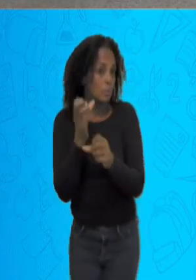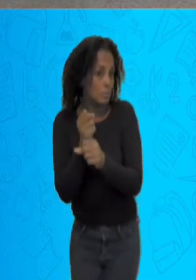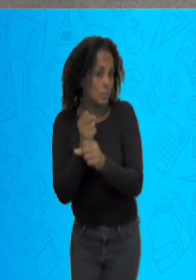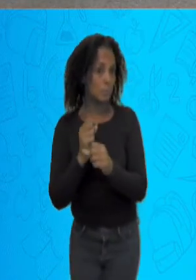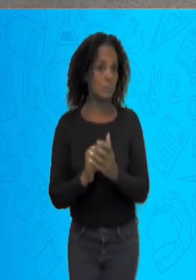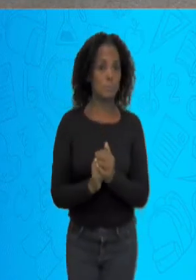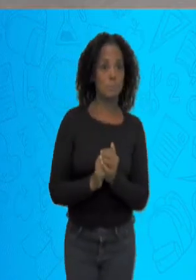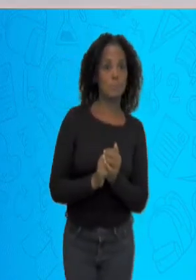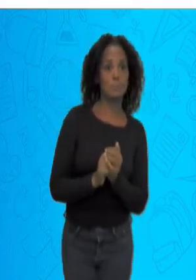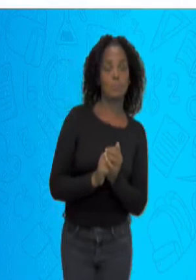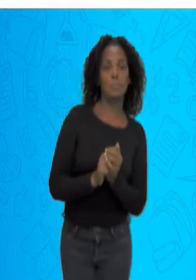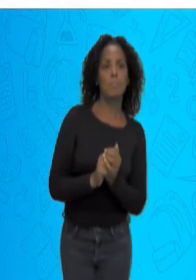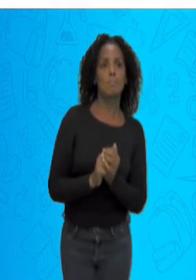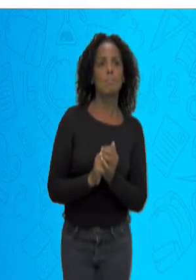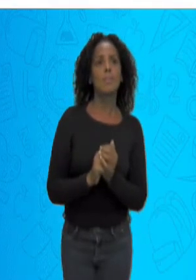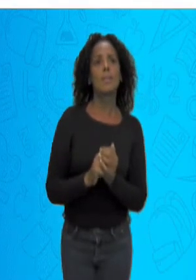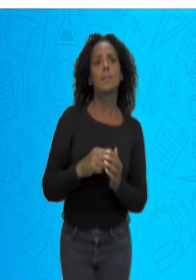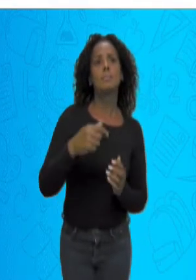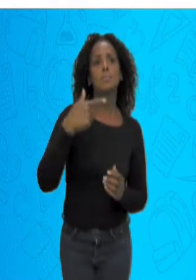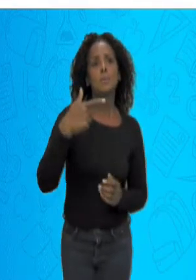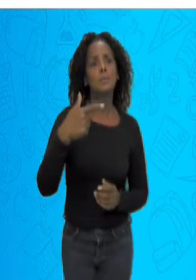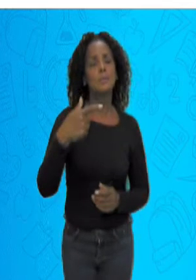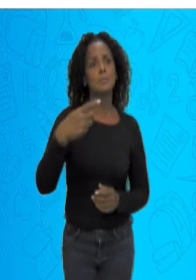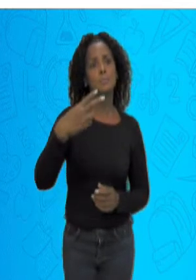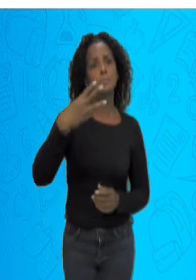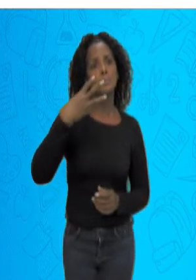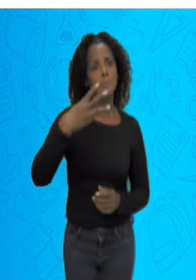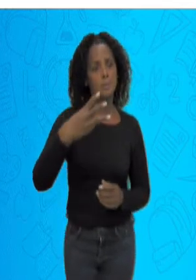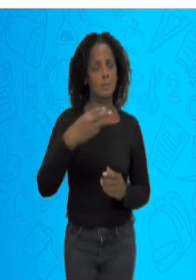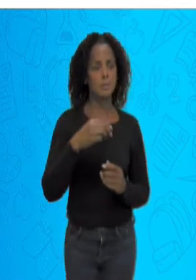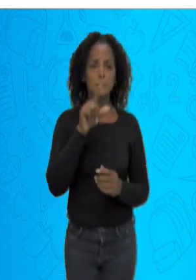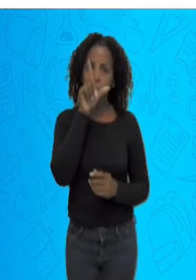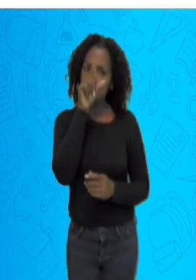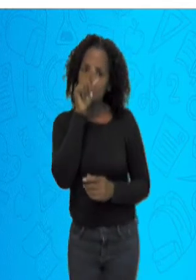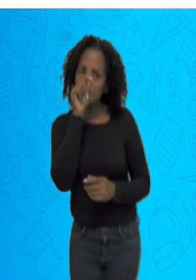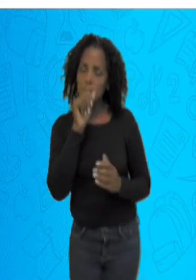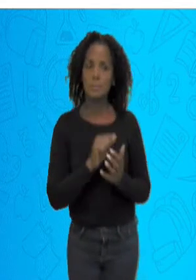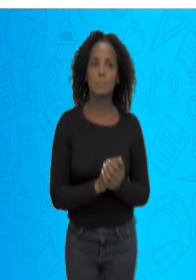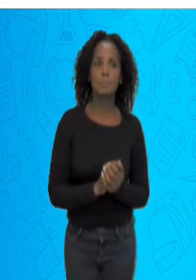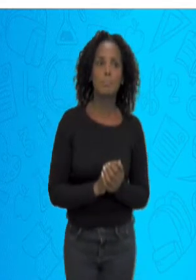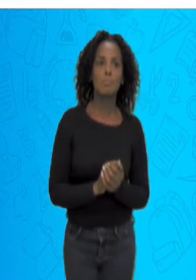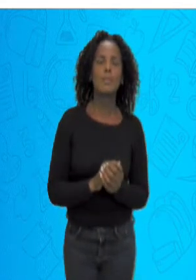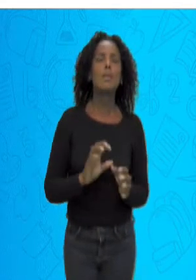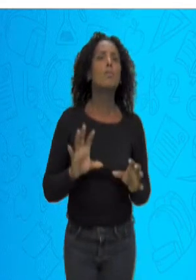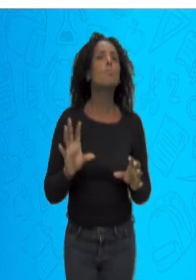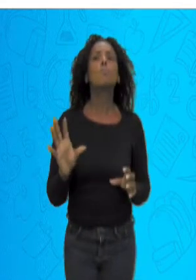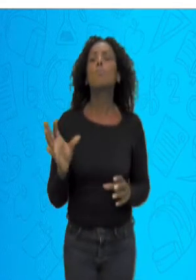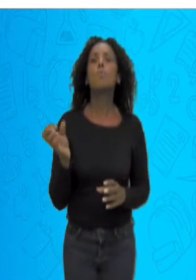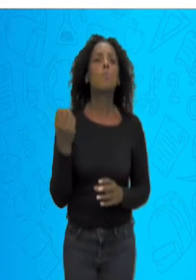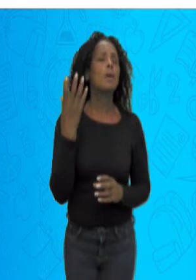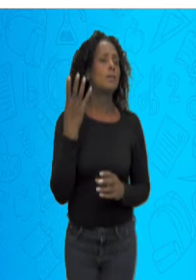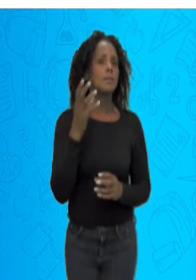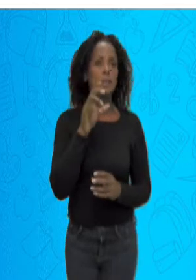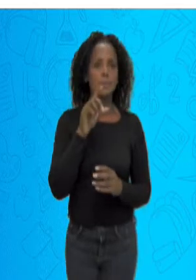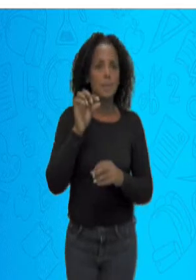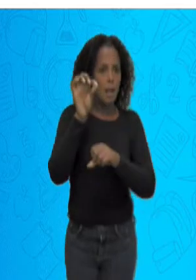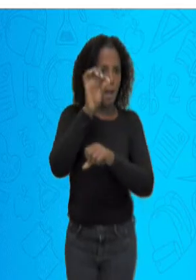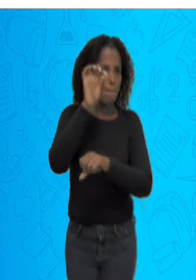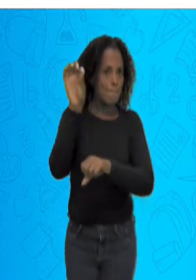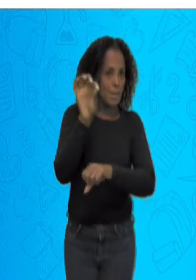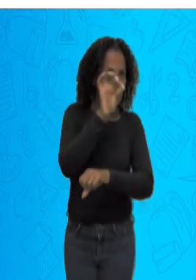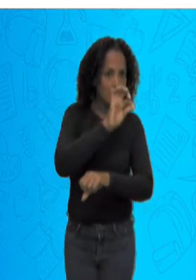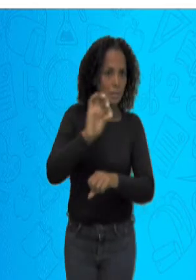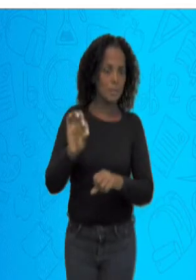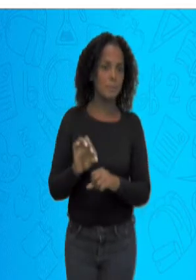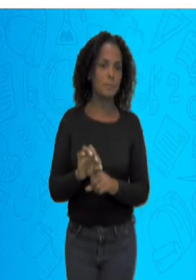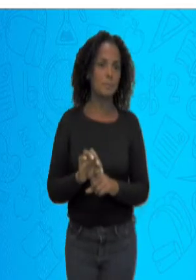fazer um desenho aqui mais ou menos, ó. Um, dois, três passarinhos. E quantas abelhas? Duas abelhas. Vou fazer